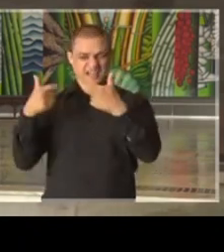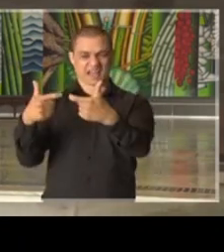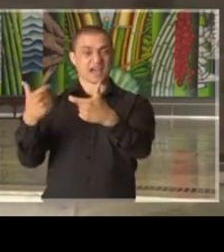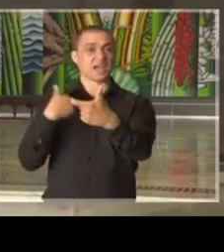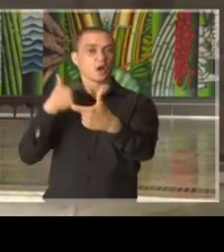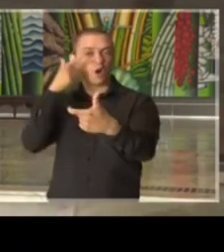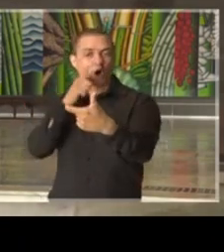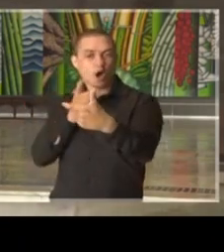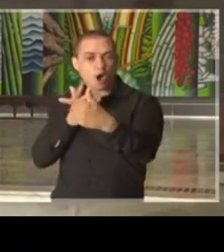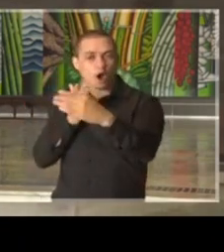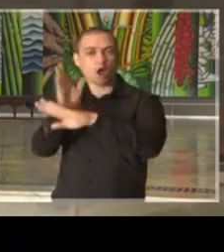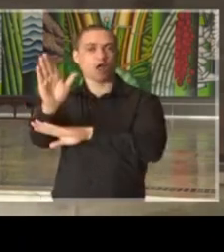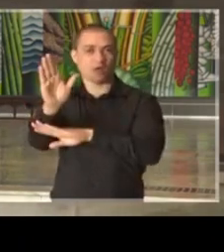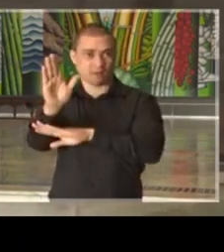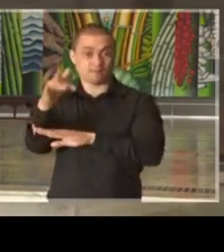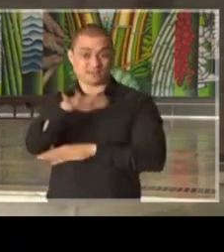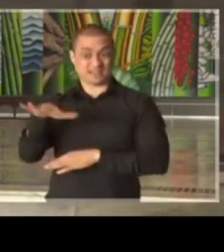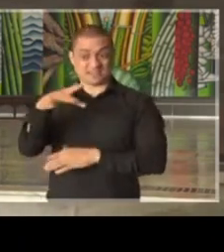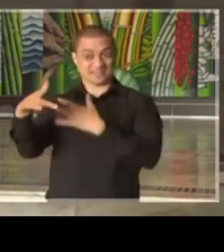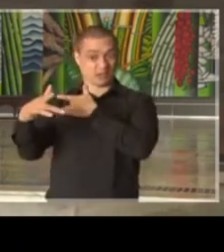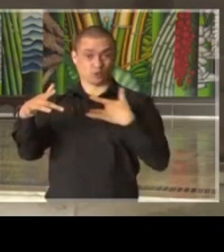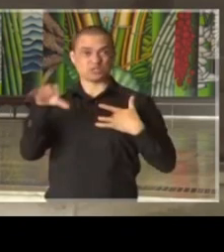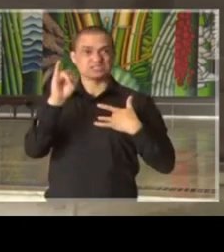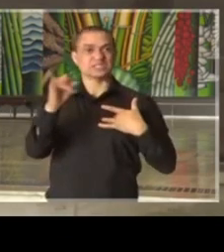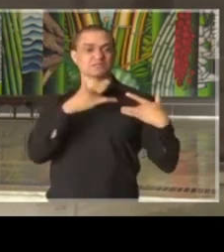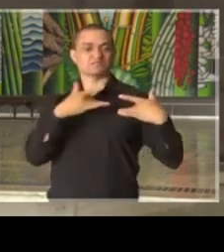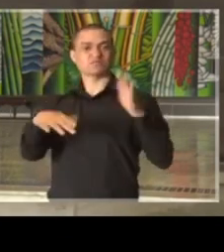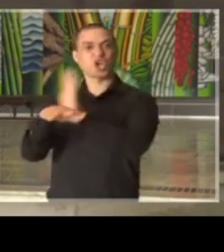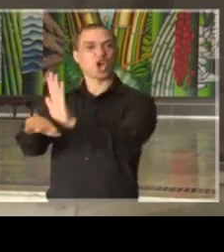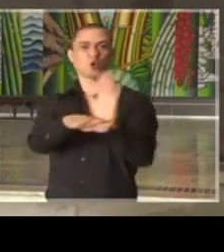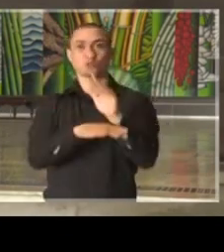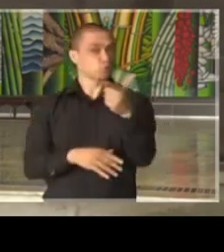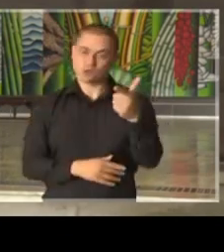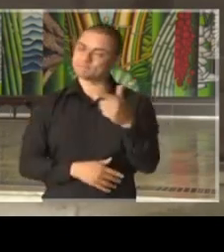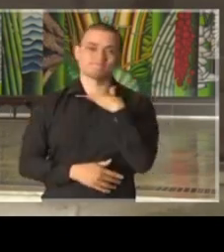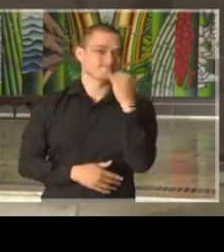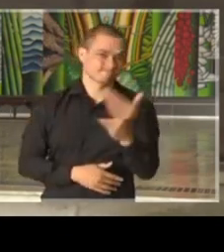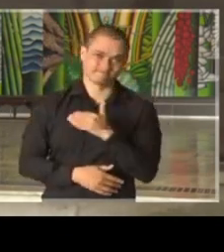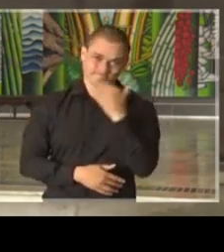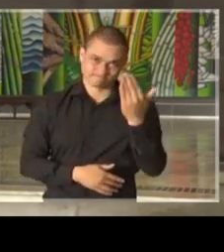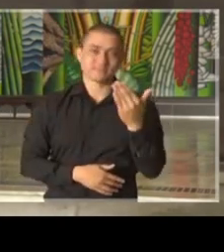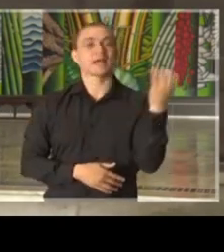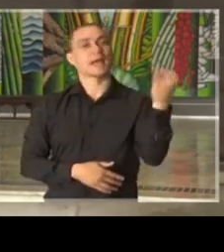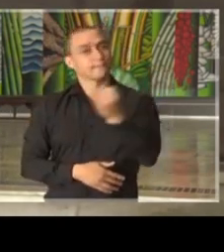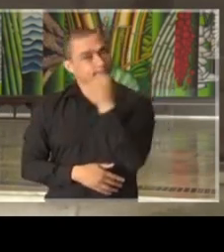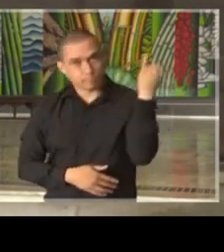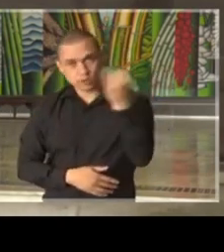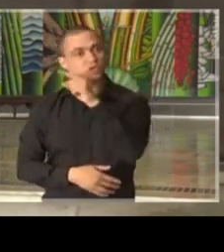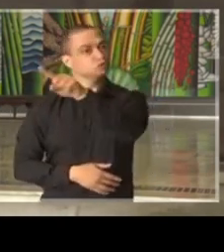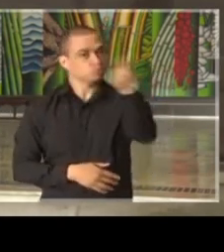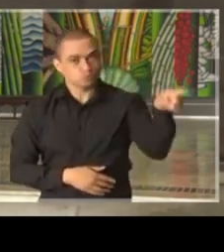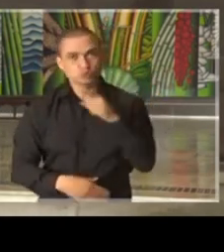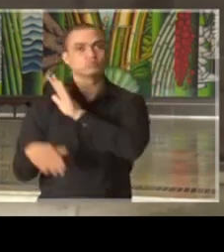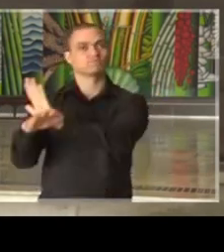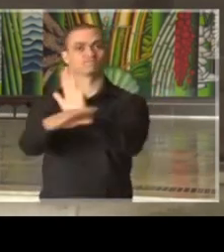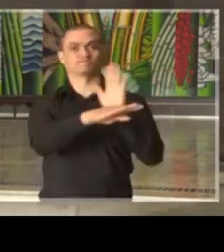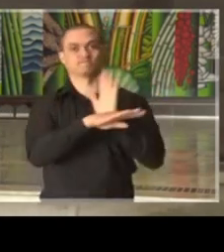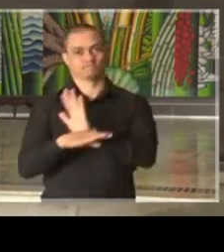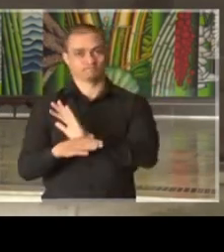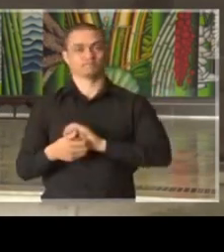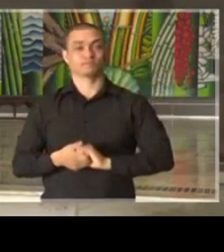sobretudo uma guerra de saúde, sem a solidariedade de todos, absolutamente todos.